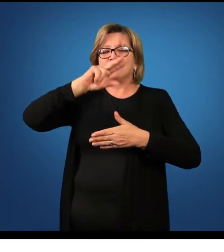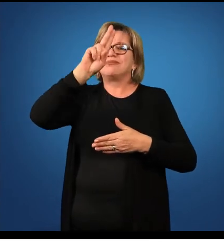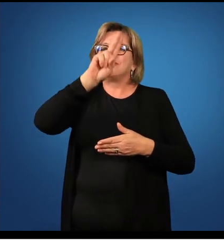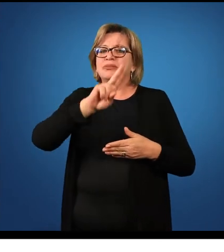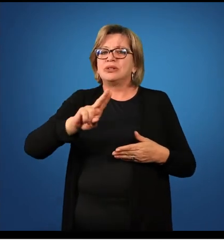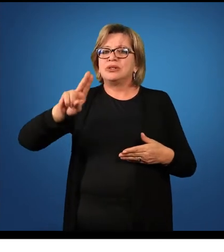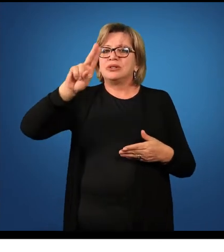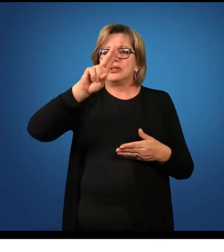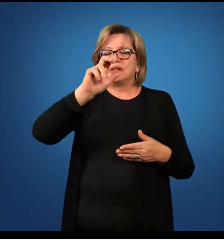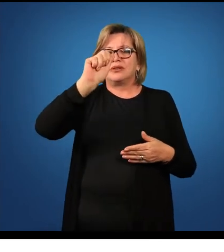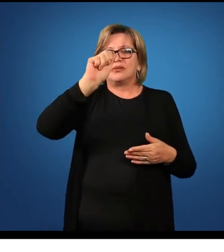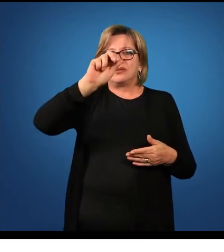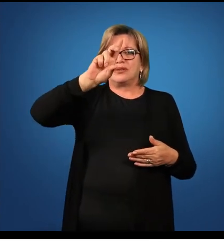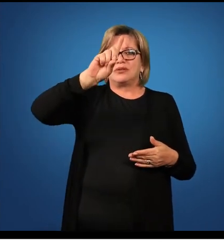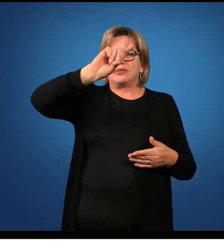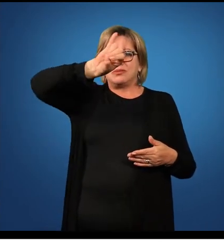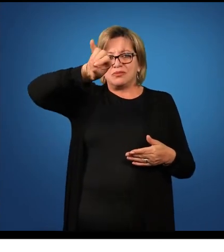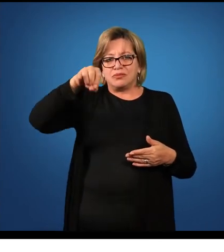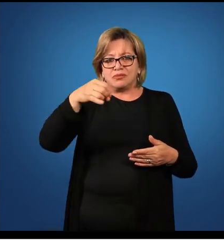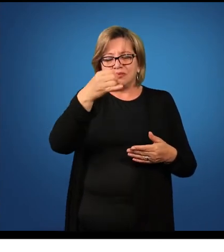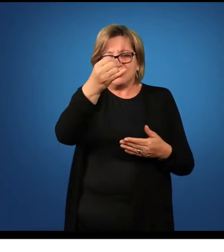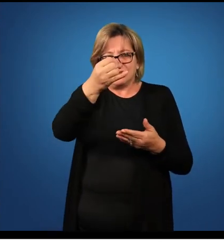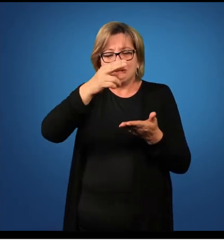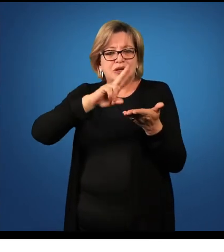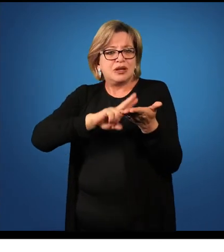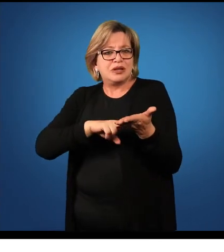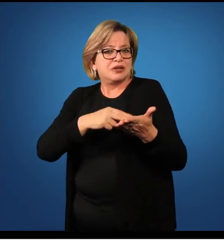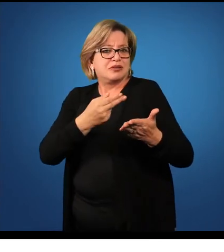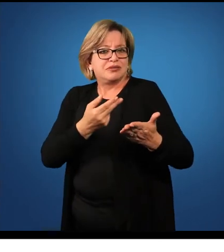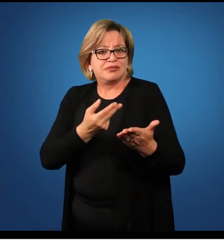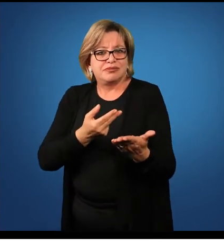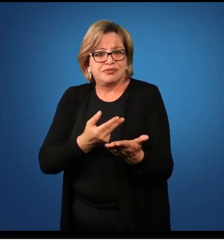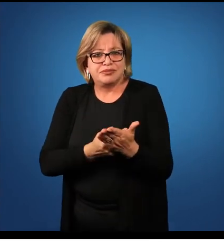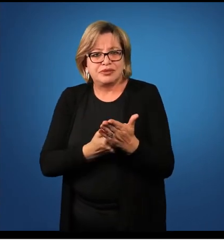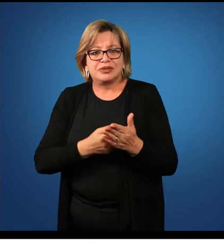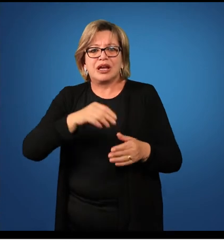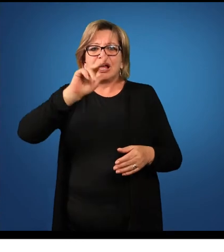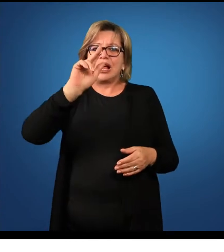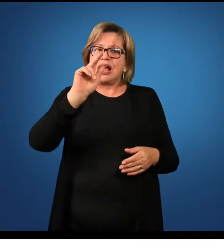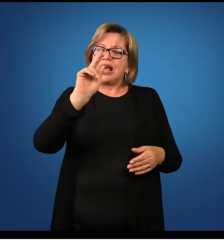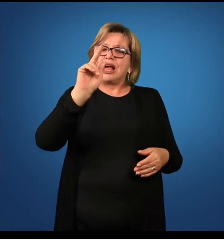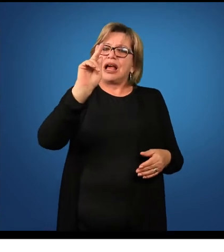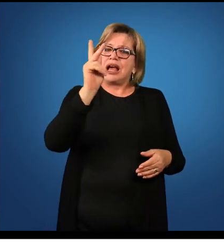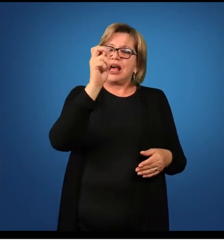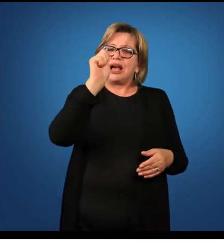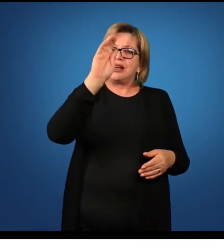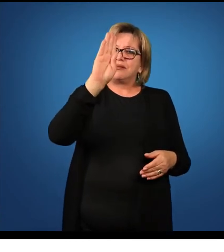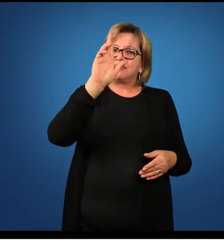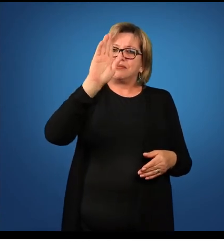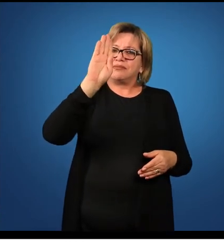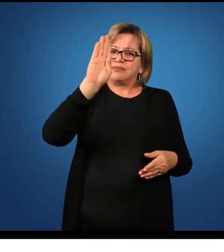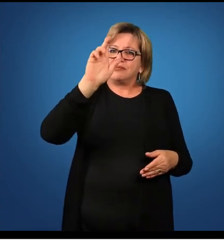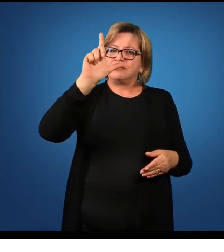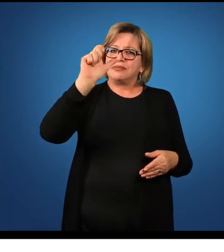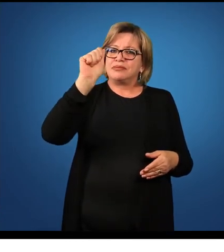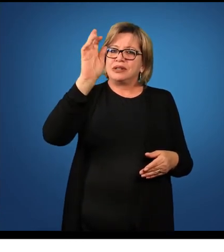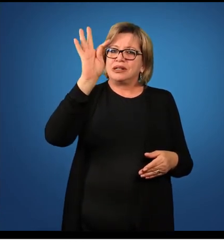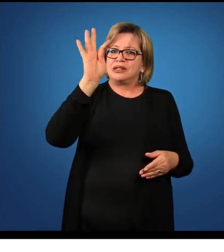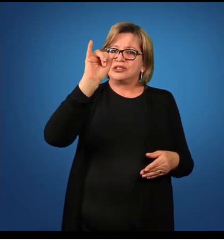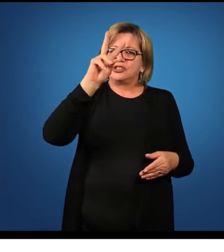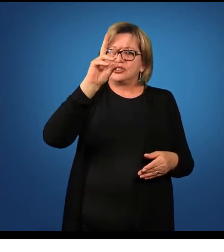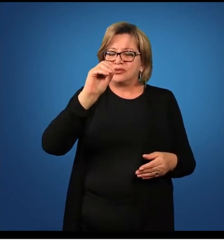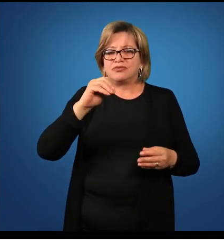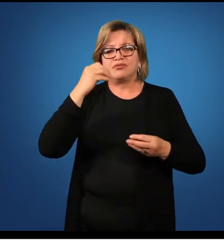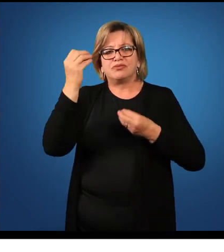adverbial de companhia, é traduzido com o caso ablativo. O sujeito, normal, vai para o caso que lhe